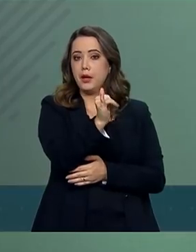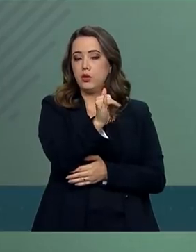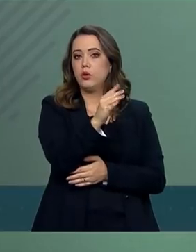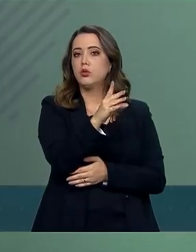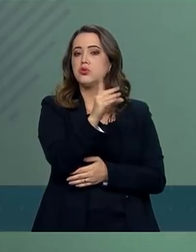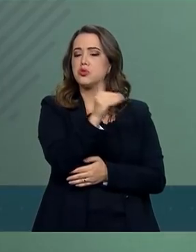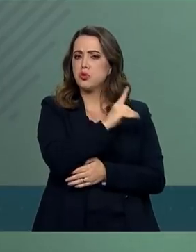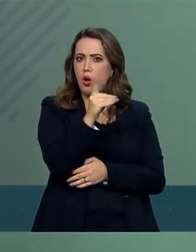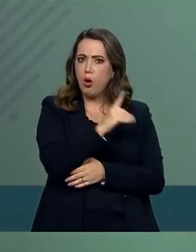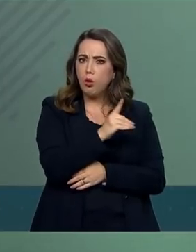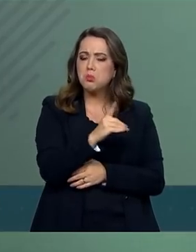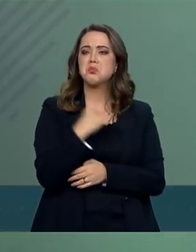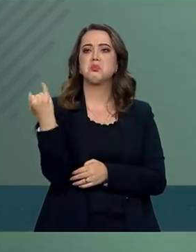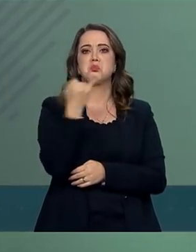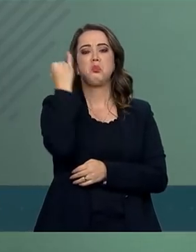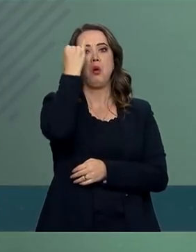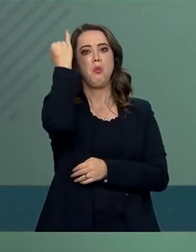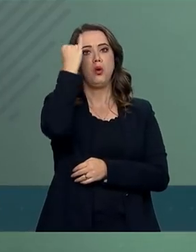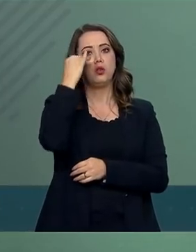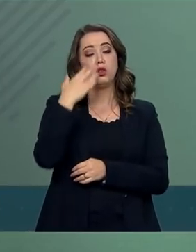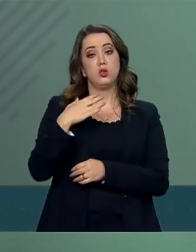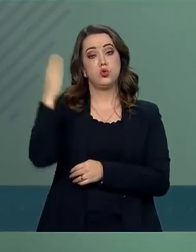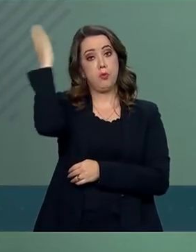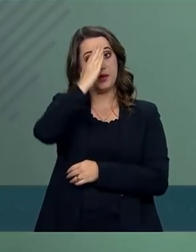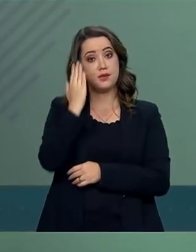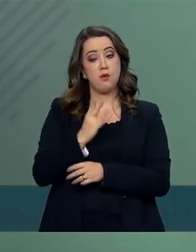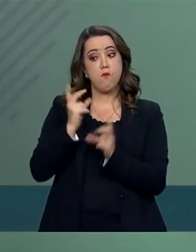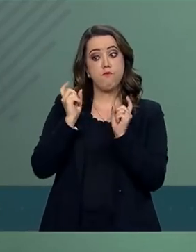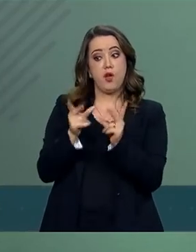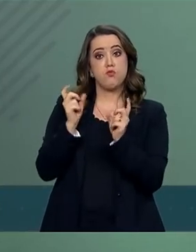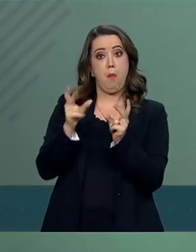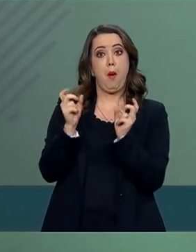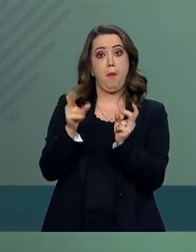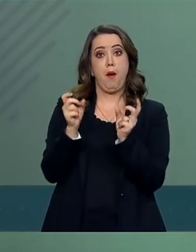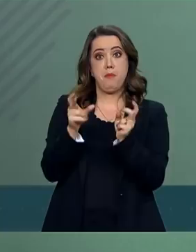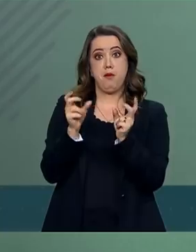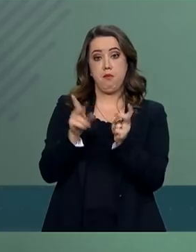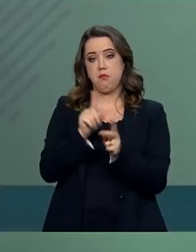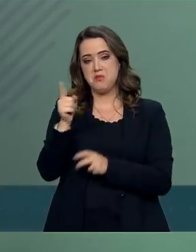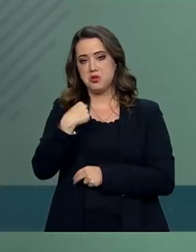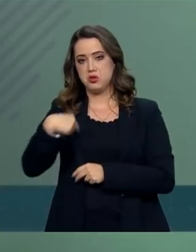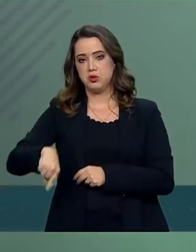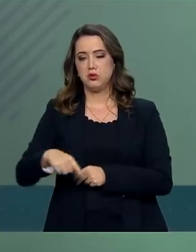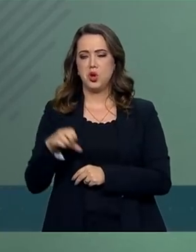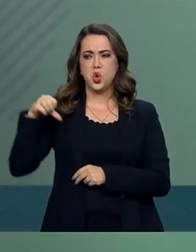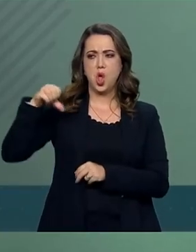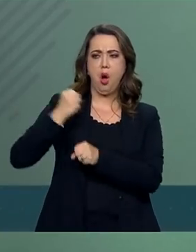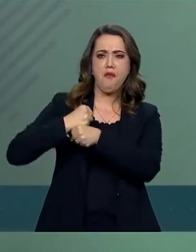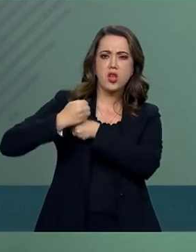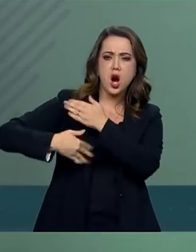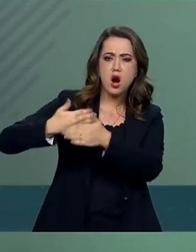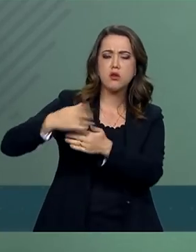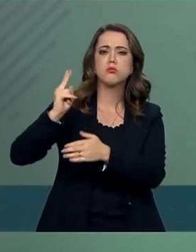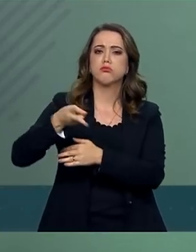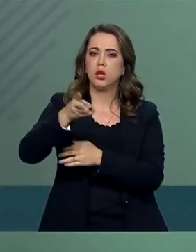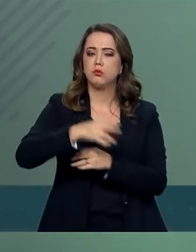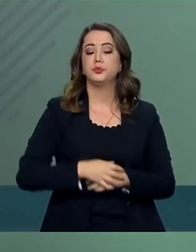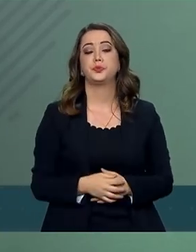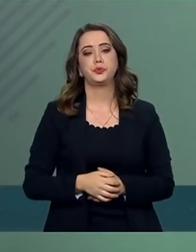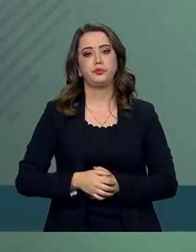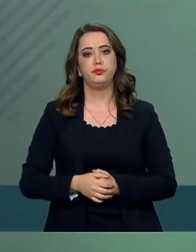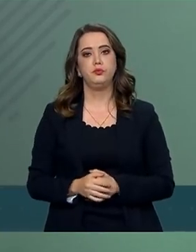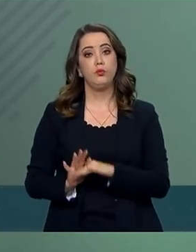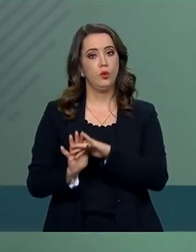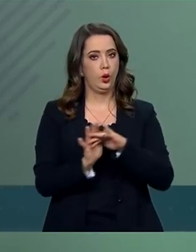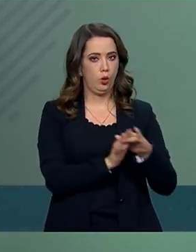superávit brasileiro mantido nesses últimos nove anos. Ministério do Meio Ambiente.